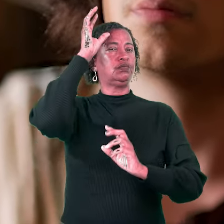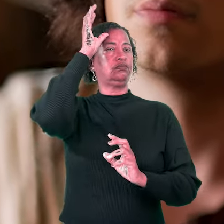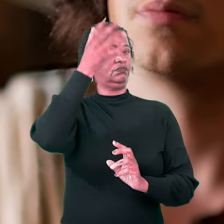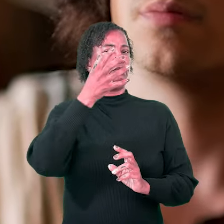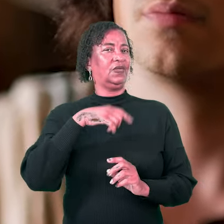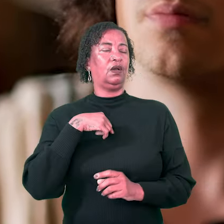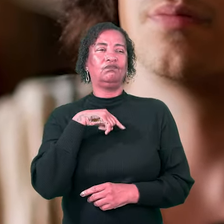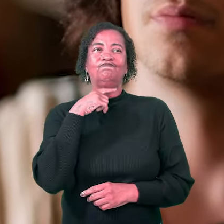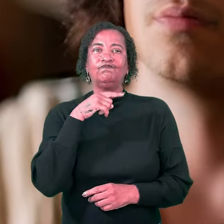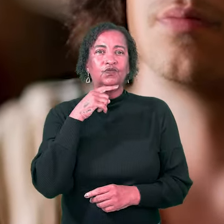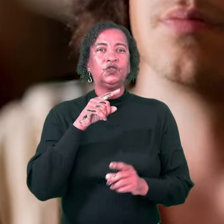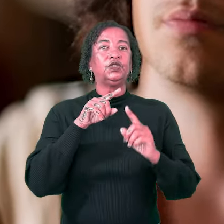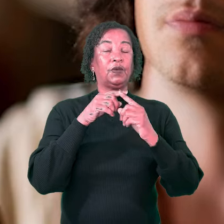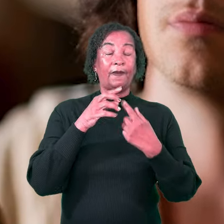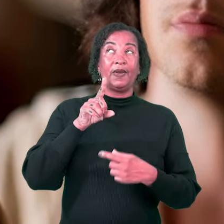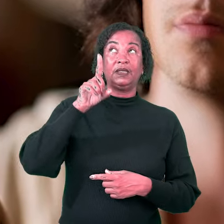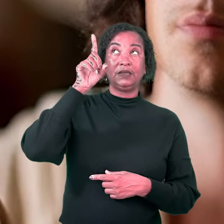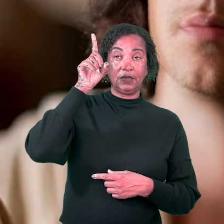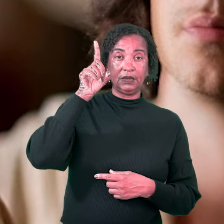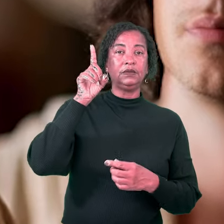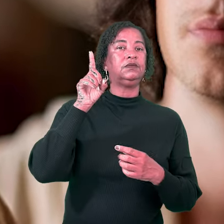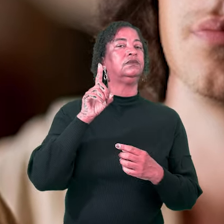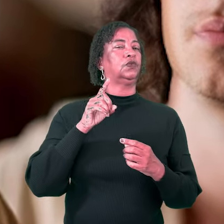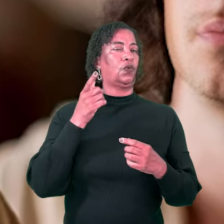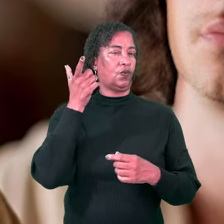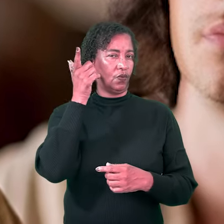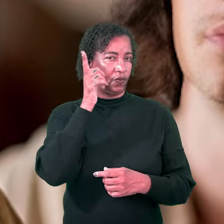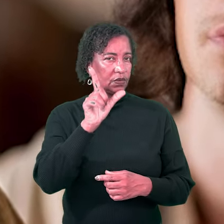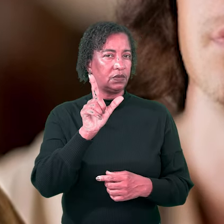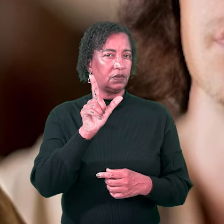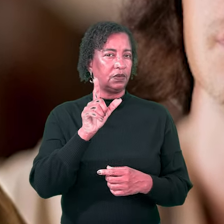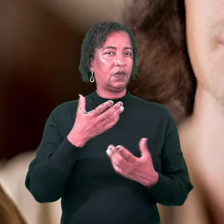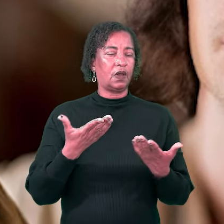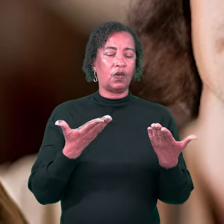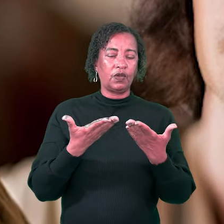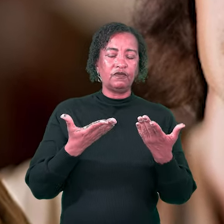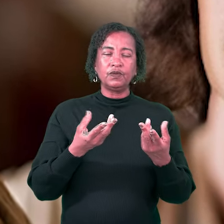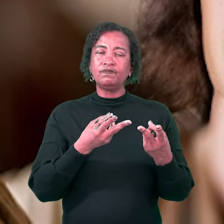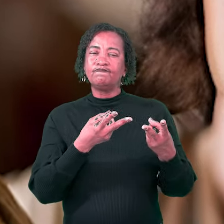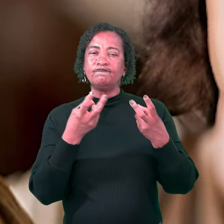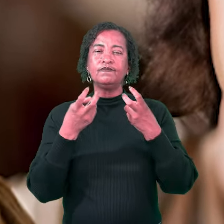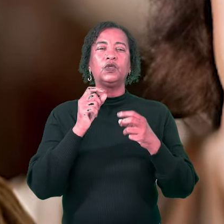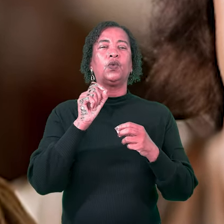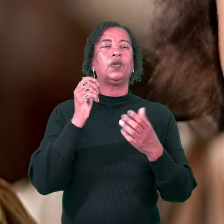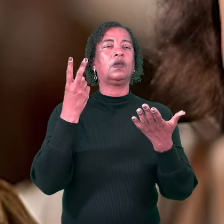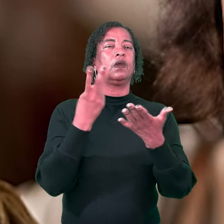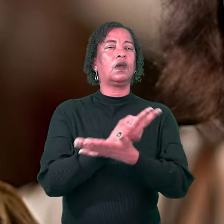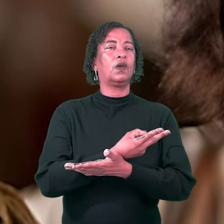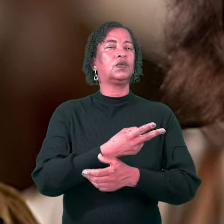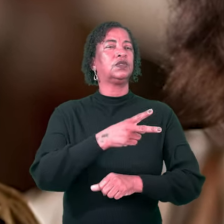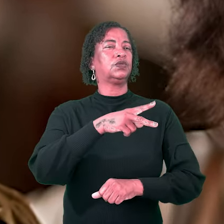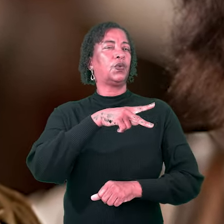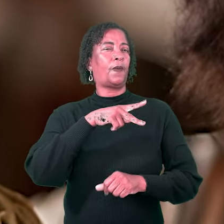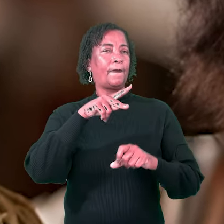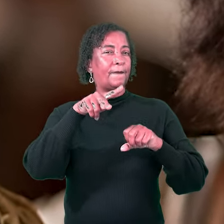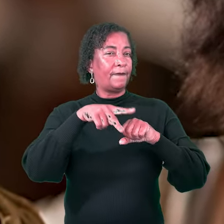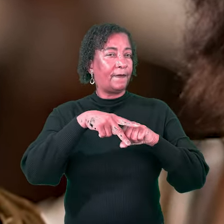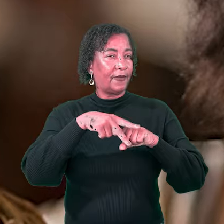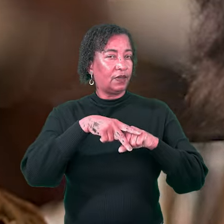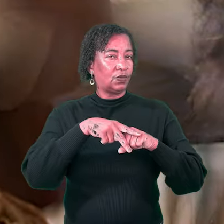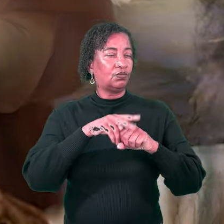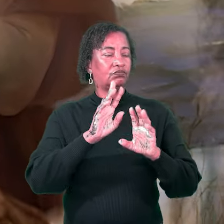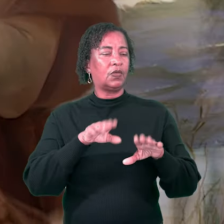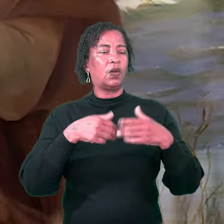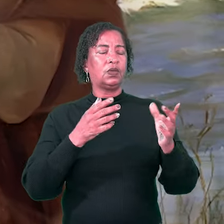consigo, mas ele consegue. Vamos analisar o que aconteceu com Pedro. Desde o dia em que Pedro